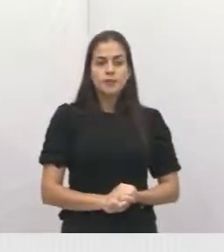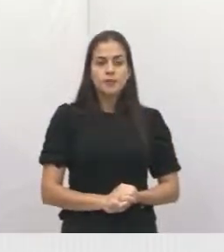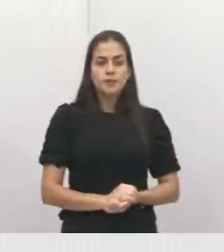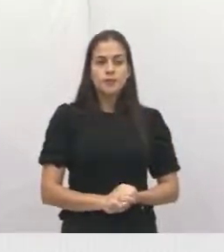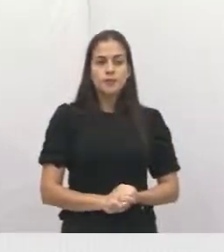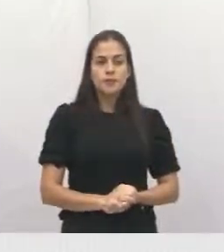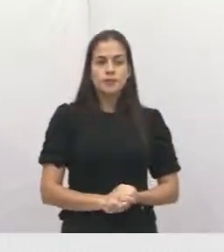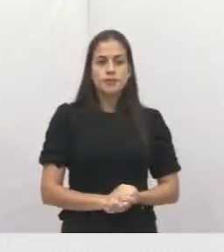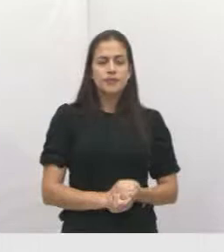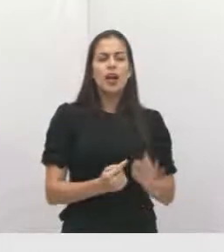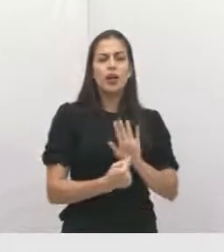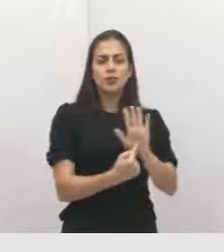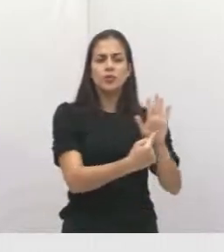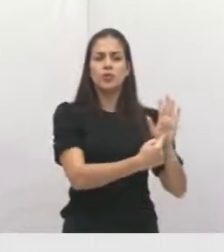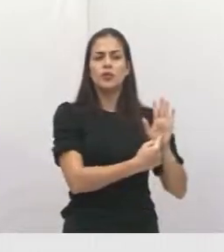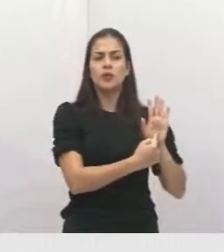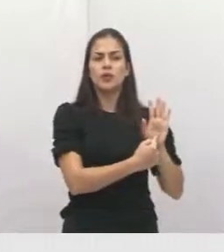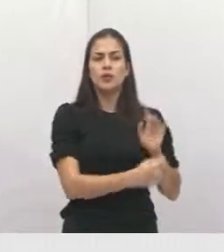Vai mostrando aí.